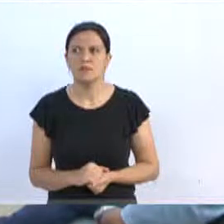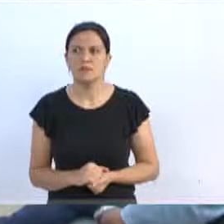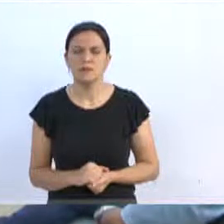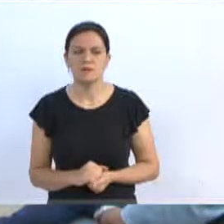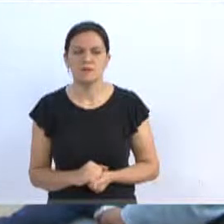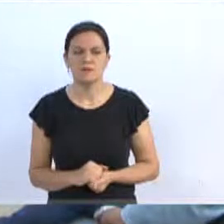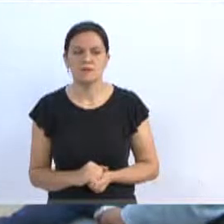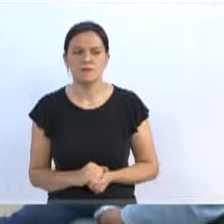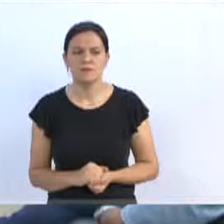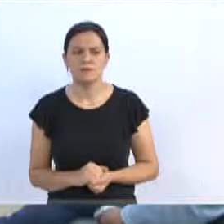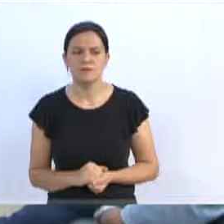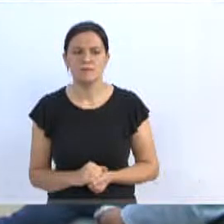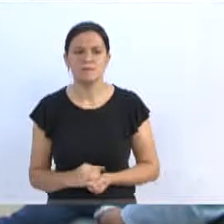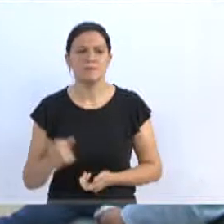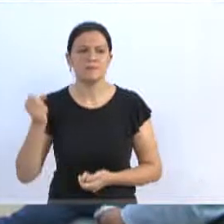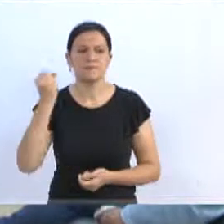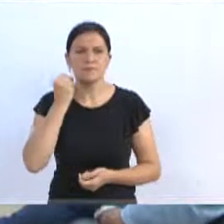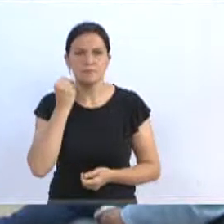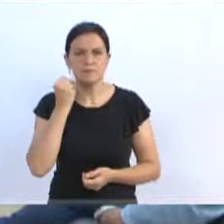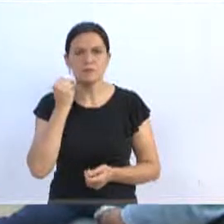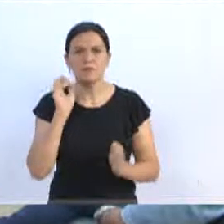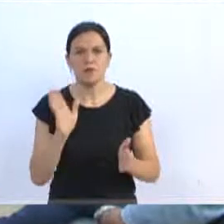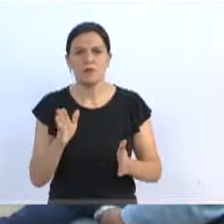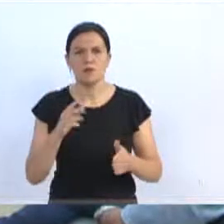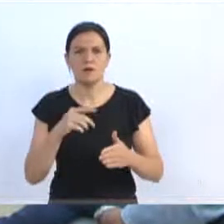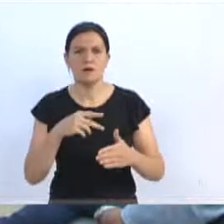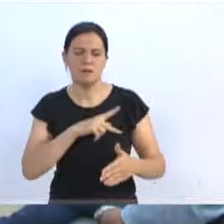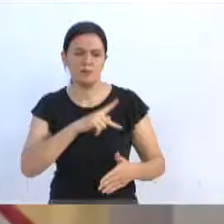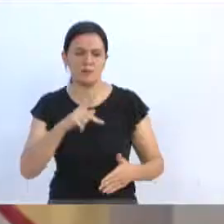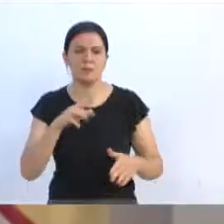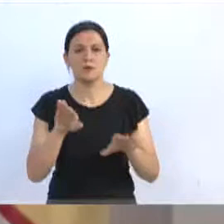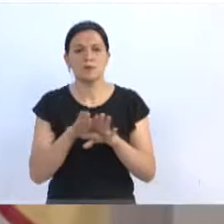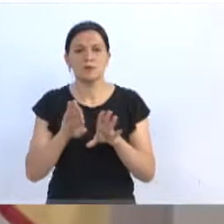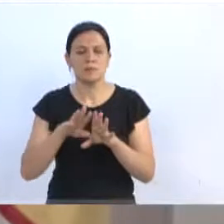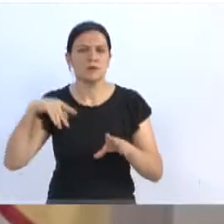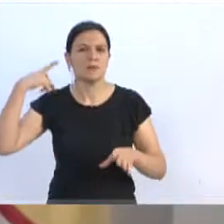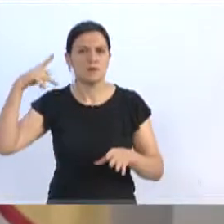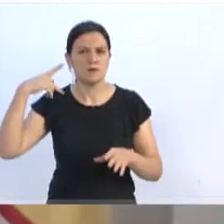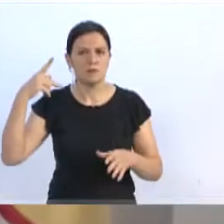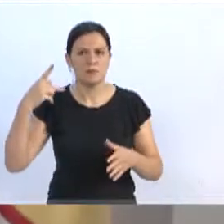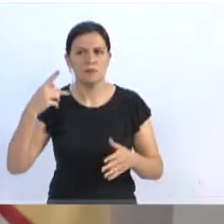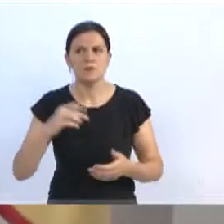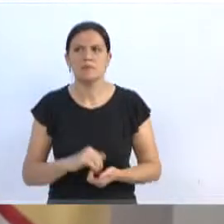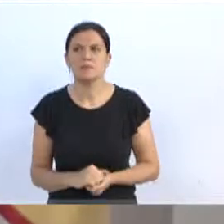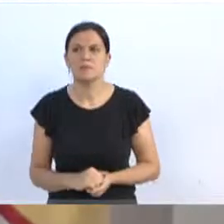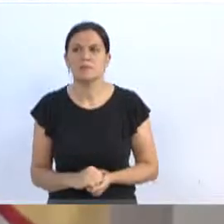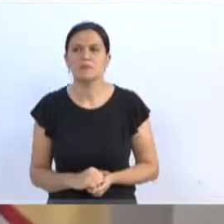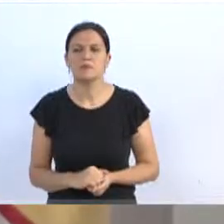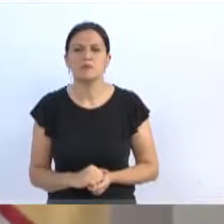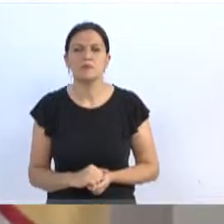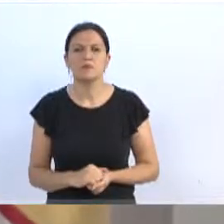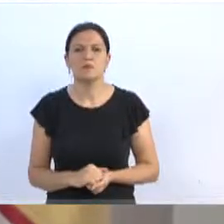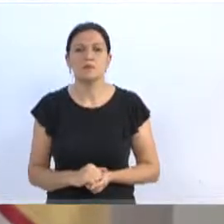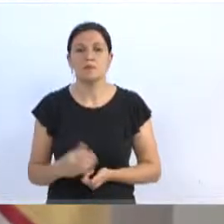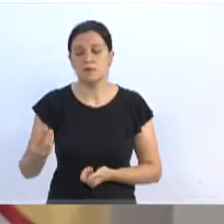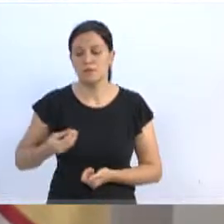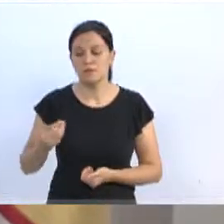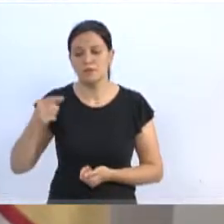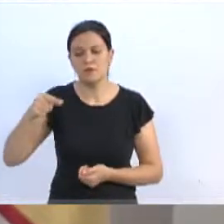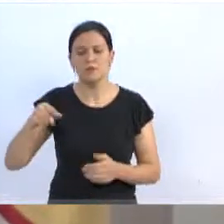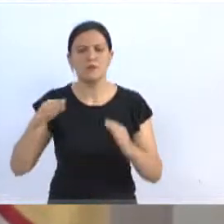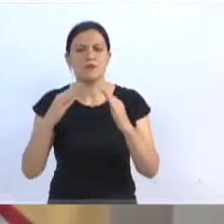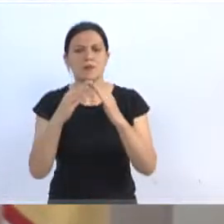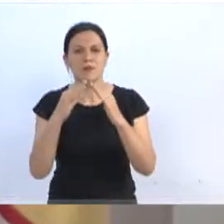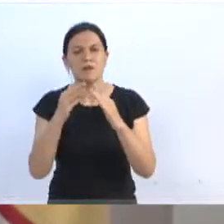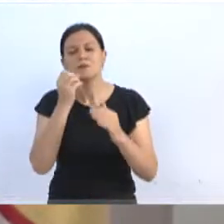Vereador Silvio Zimmermann, que ora preside os trabalhos da mesa, senhores vereadores, público que nos assiste aqui em casa,